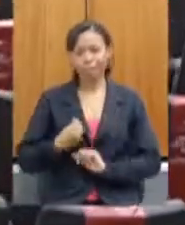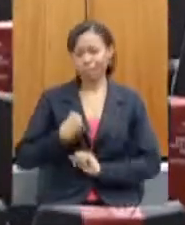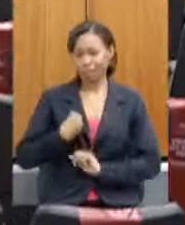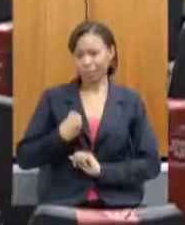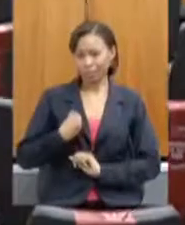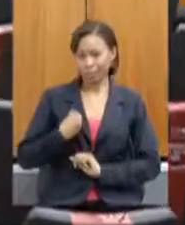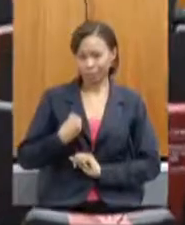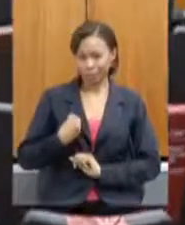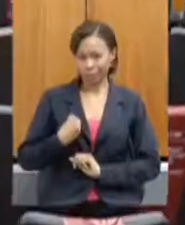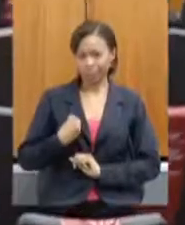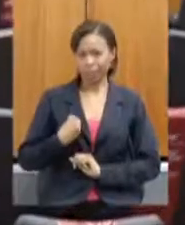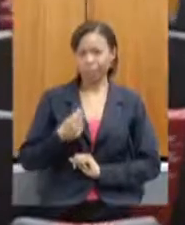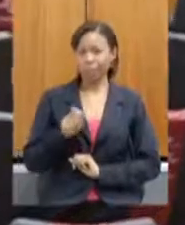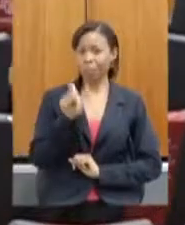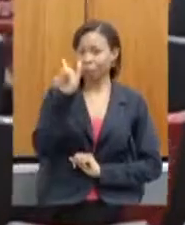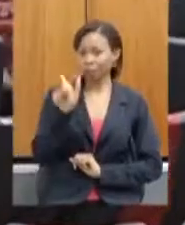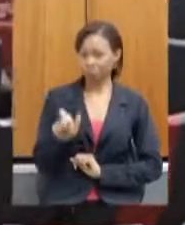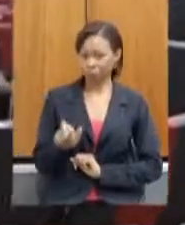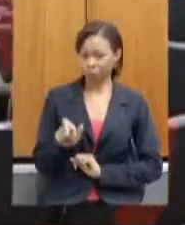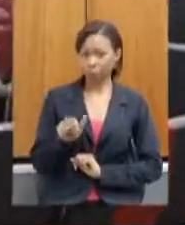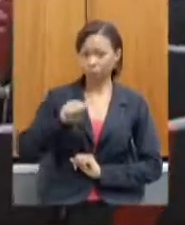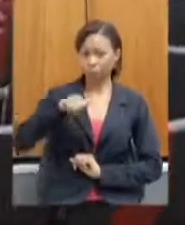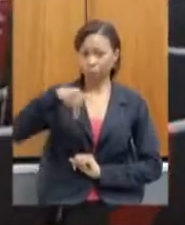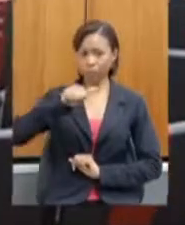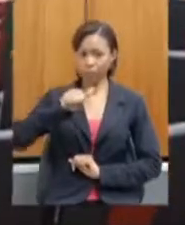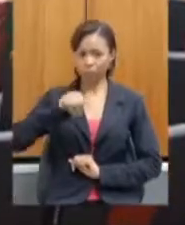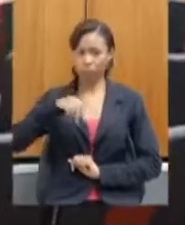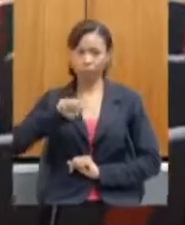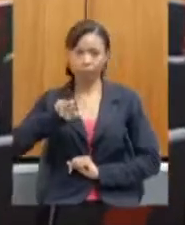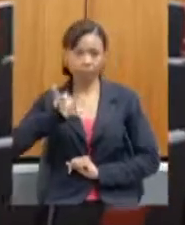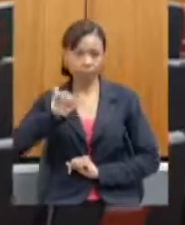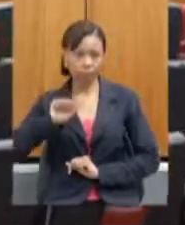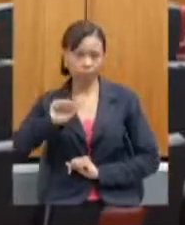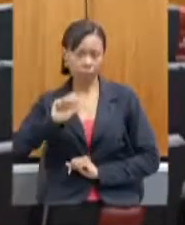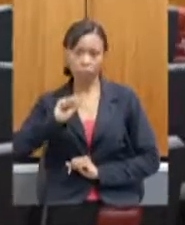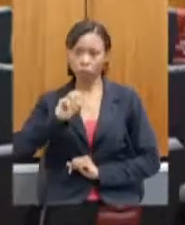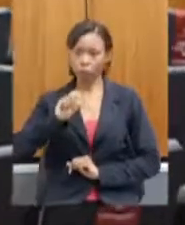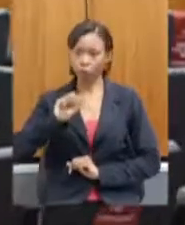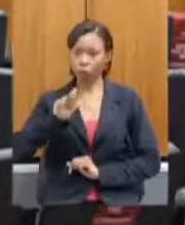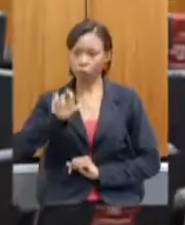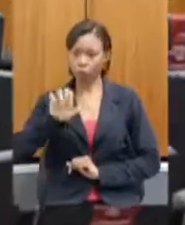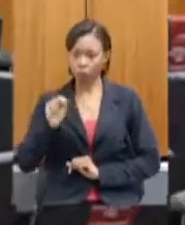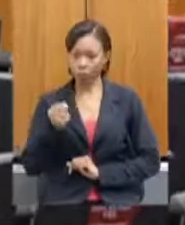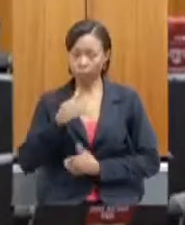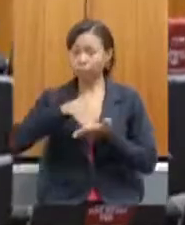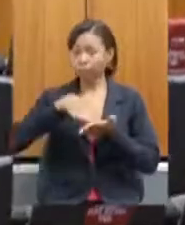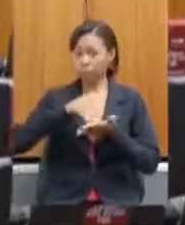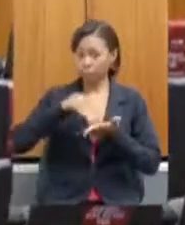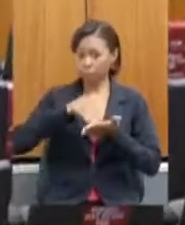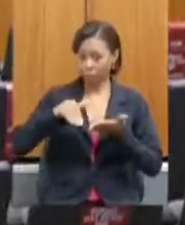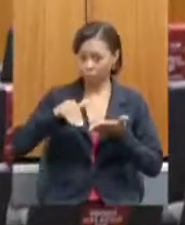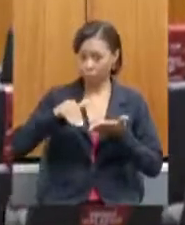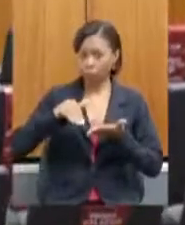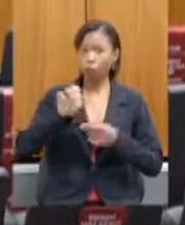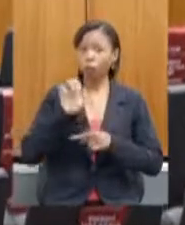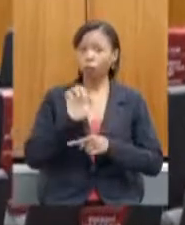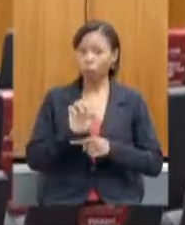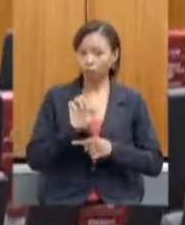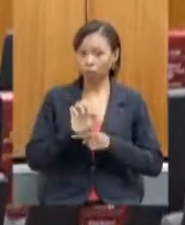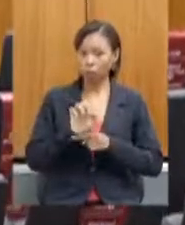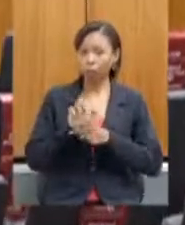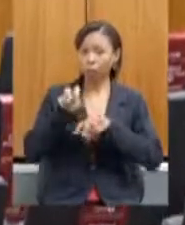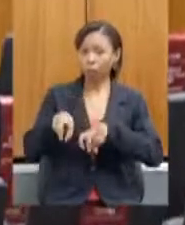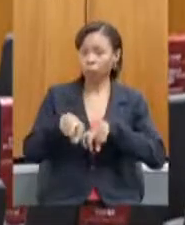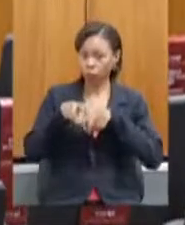da Excelentíssima Senhora Ana Maria Soares Valentini, Secretária de Estado de Agricultura, Pecuária e Abastecimento.